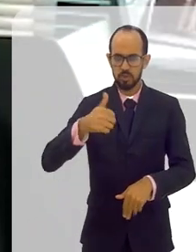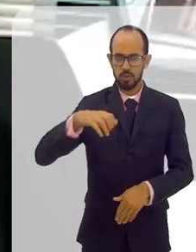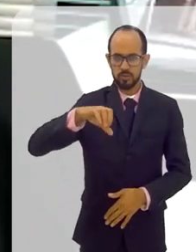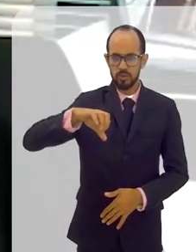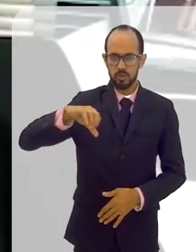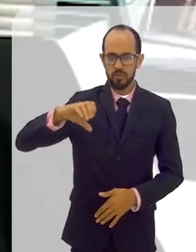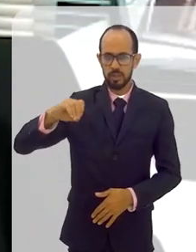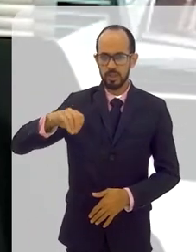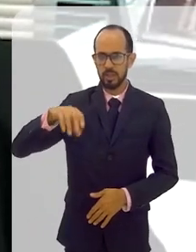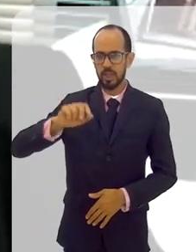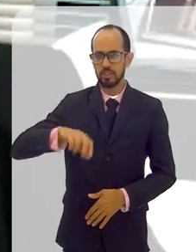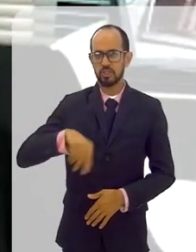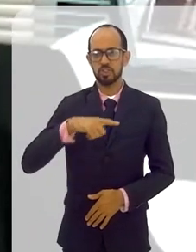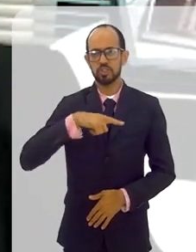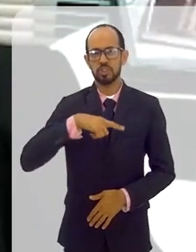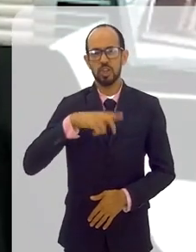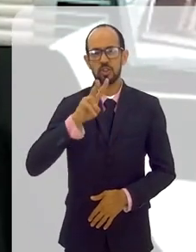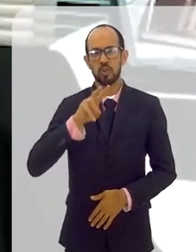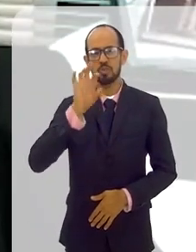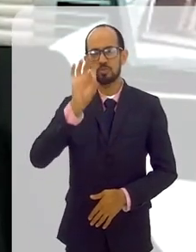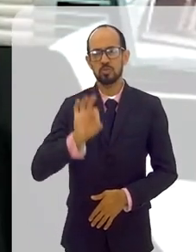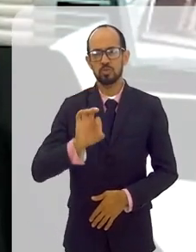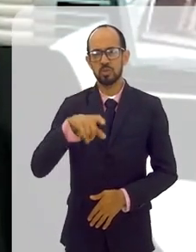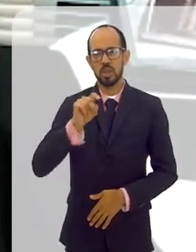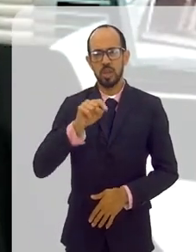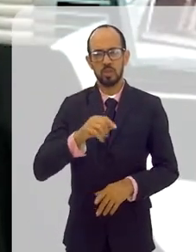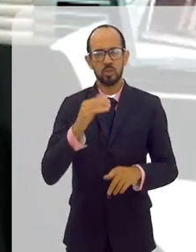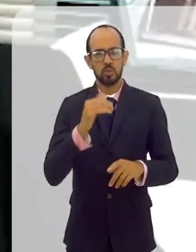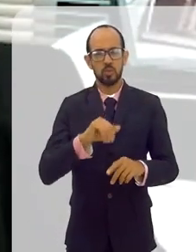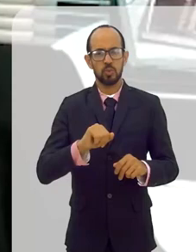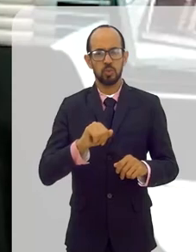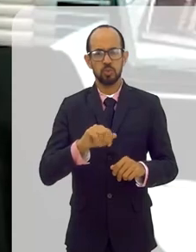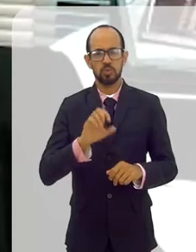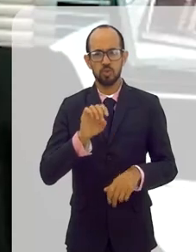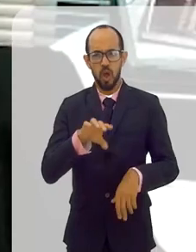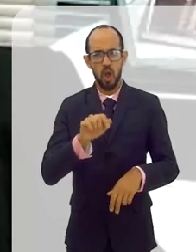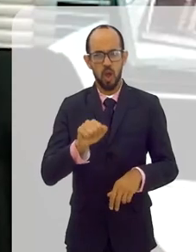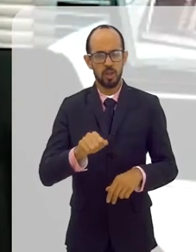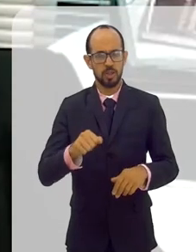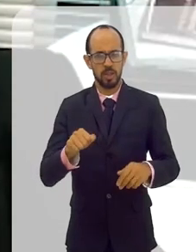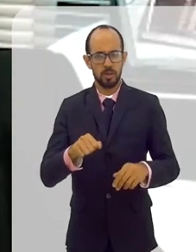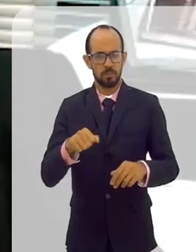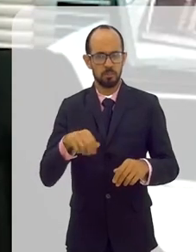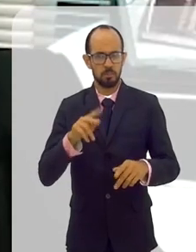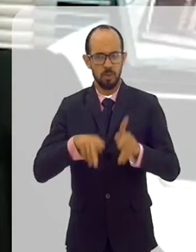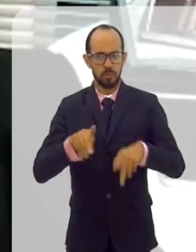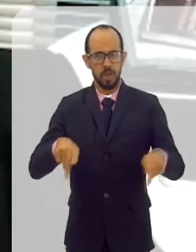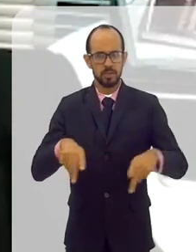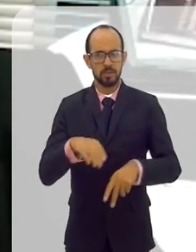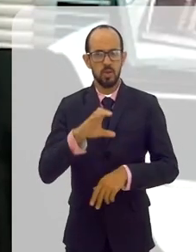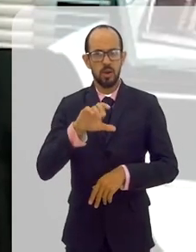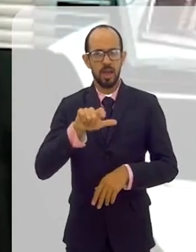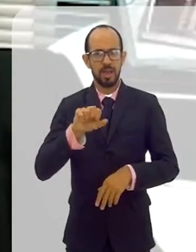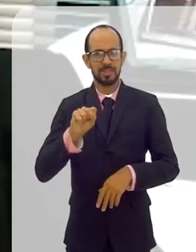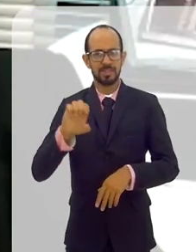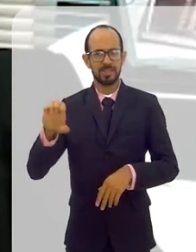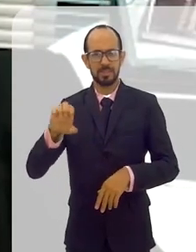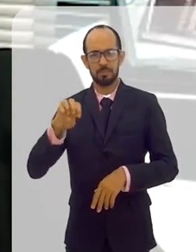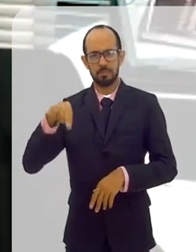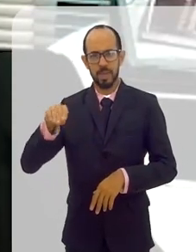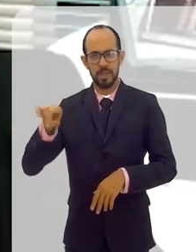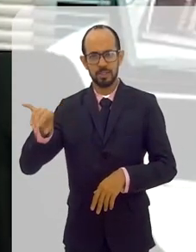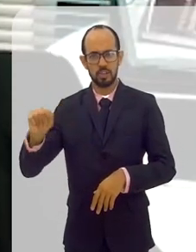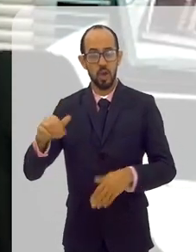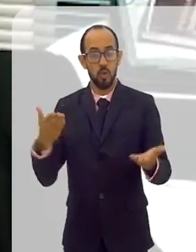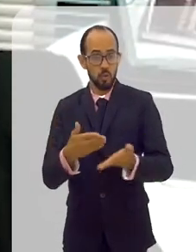Brasil. Tinha 2% da população chinesa como classe média. Hoje tem 70% da população chinesa como